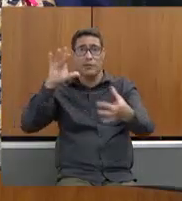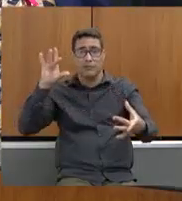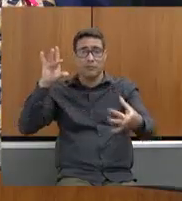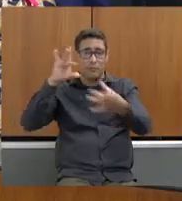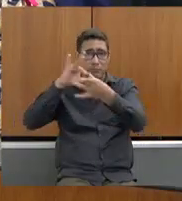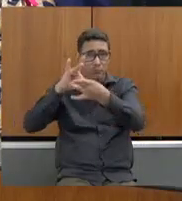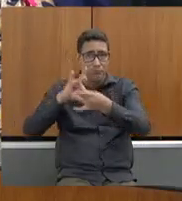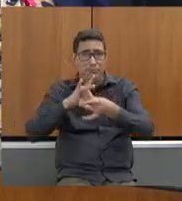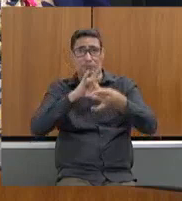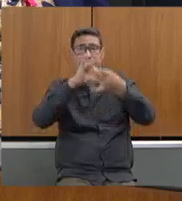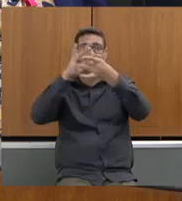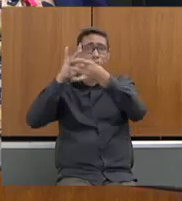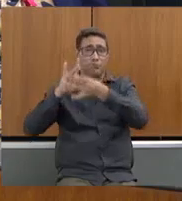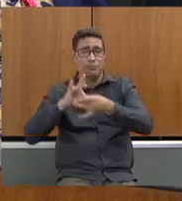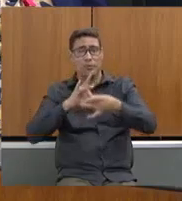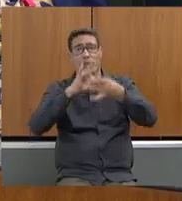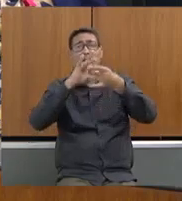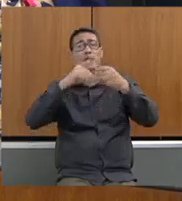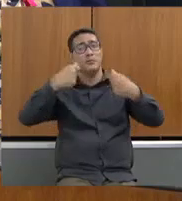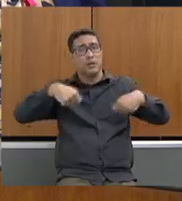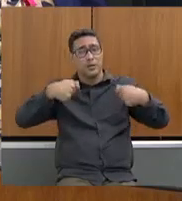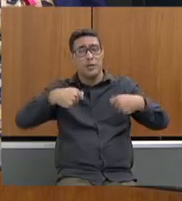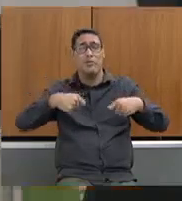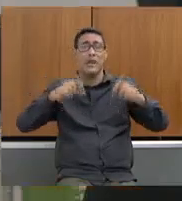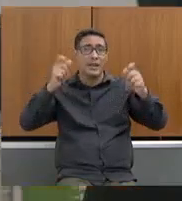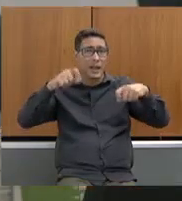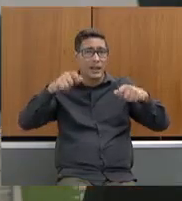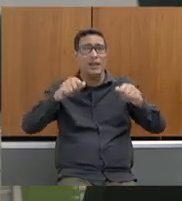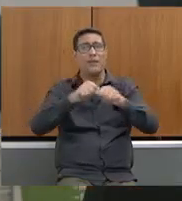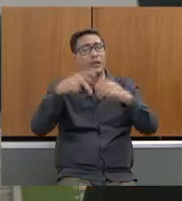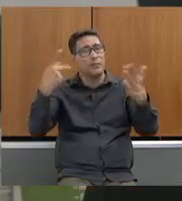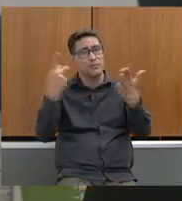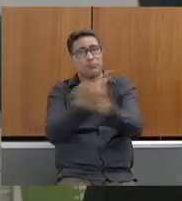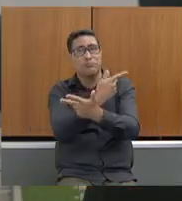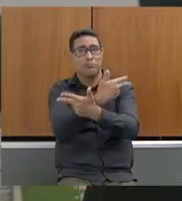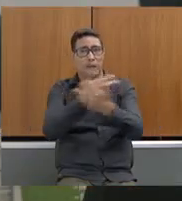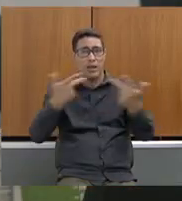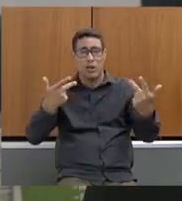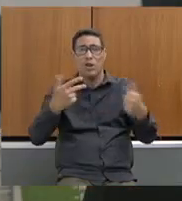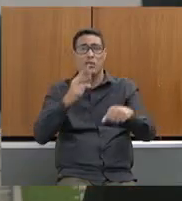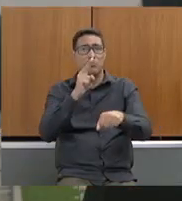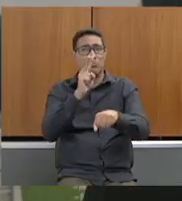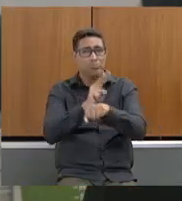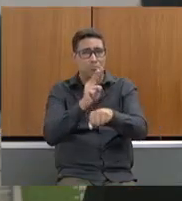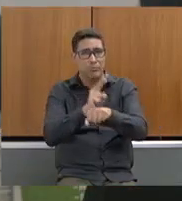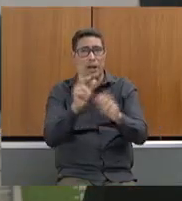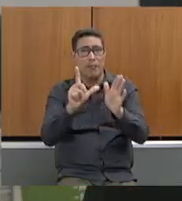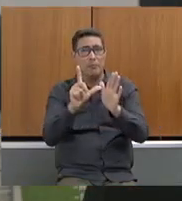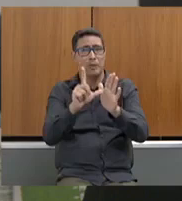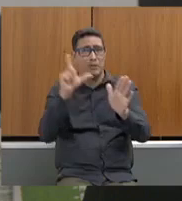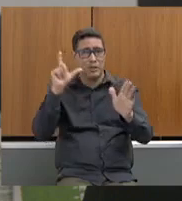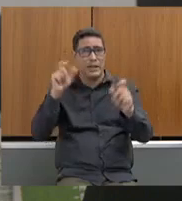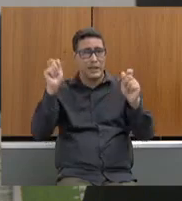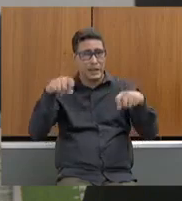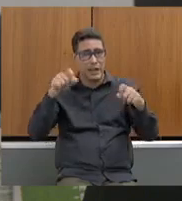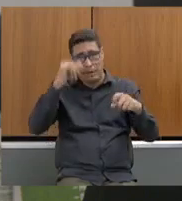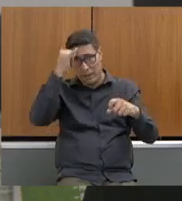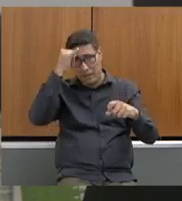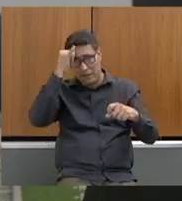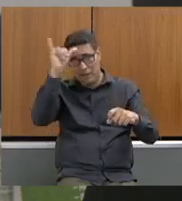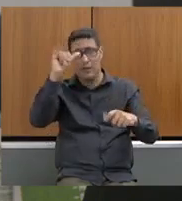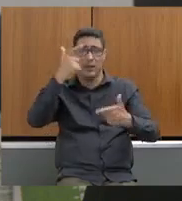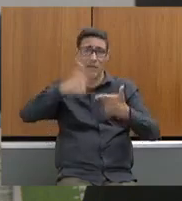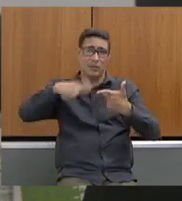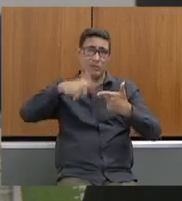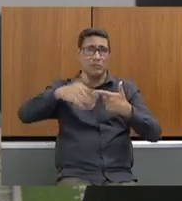porque nós temos várias ações preventivas que podem evitar vários transtornos e que podem avançar com a